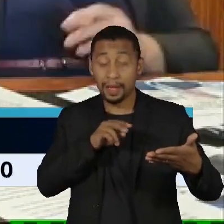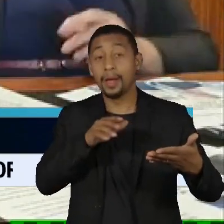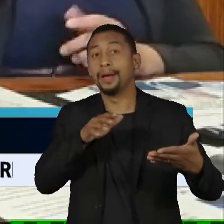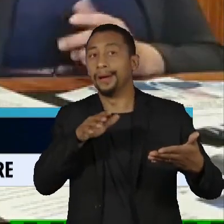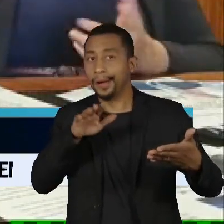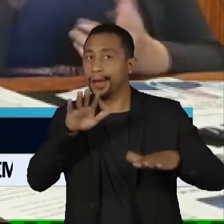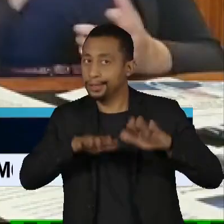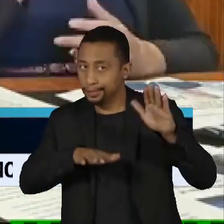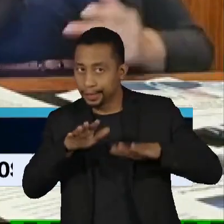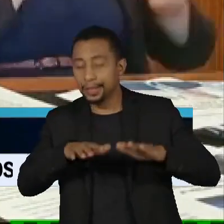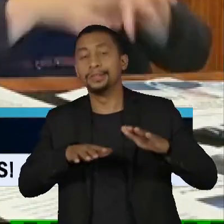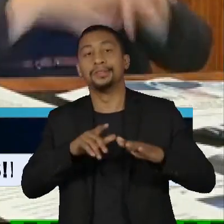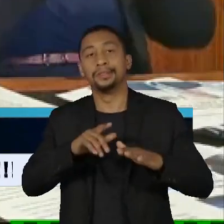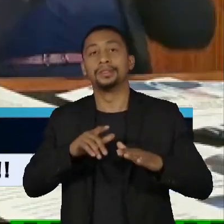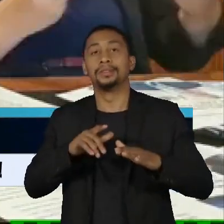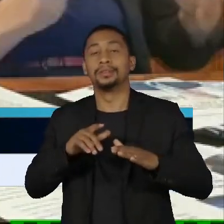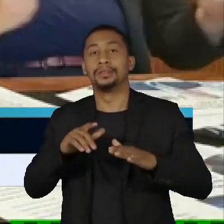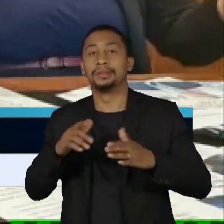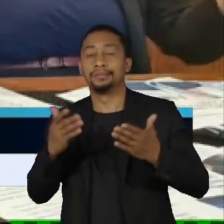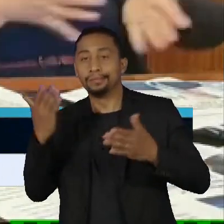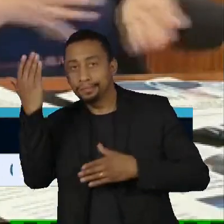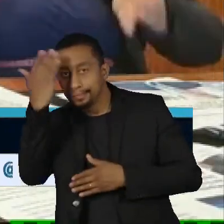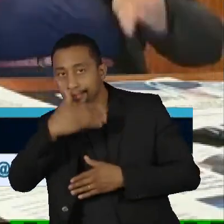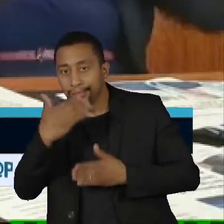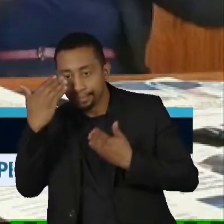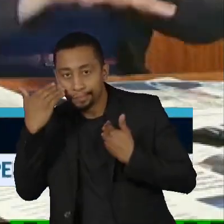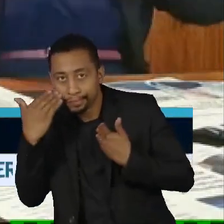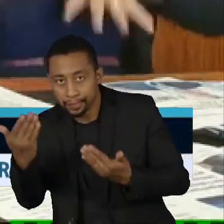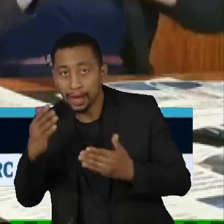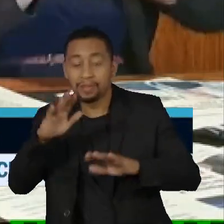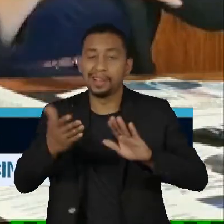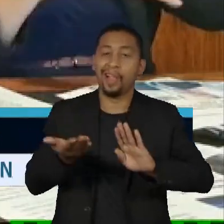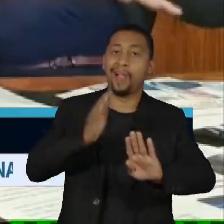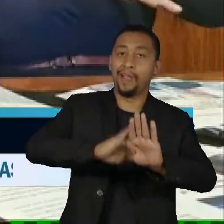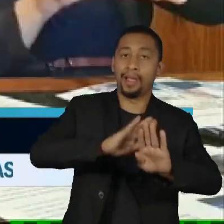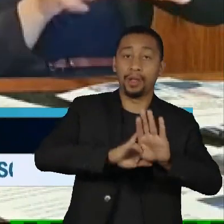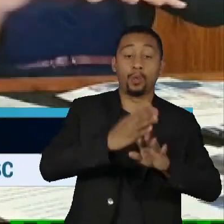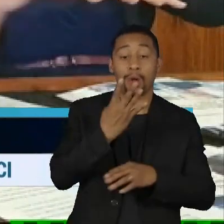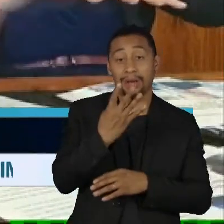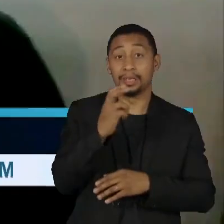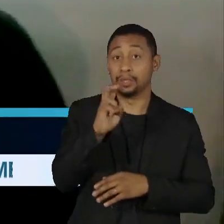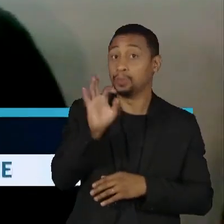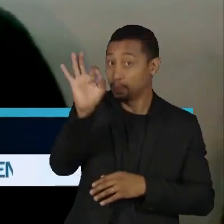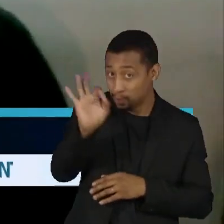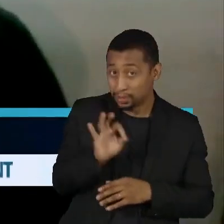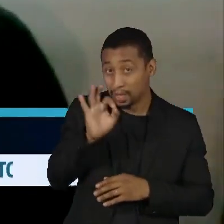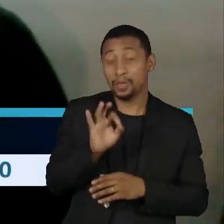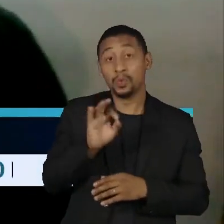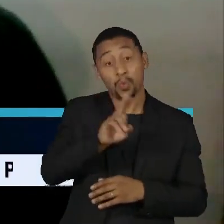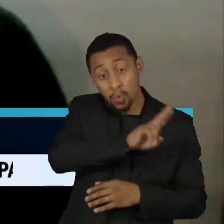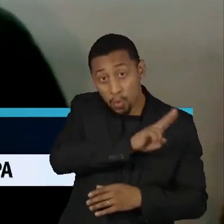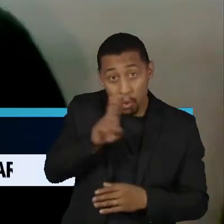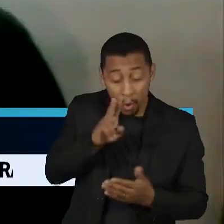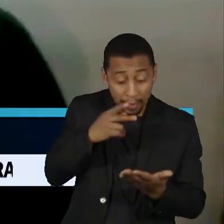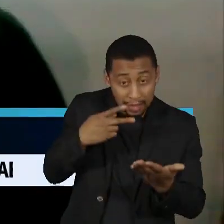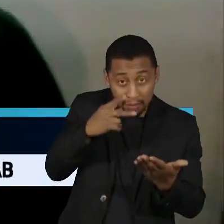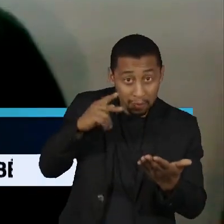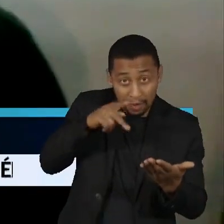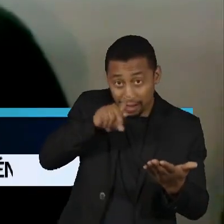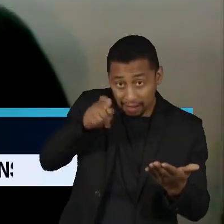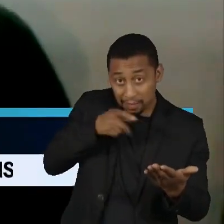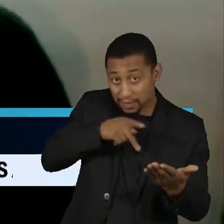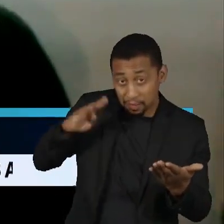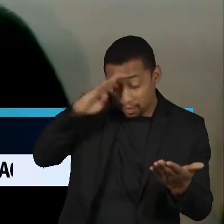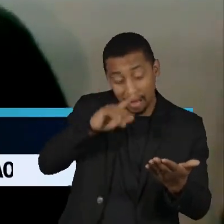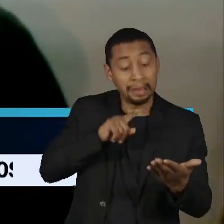envolvido em 45% das decisões e acordos do TSE sobre fake news. Quando a gente toma uma decisão